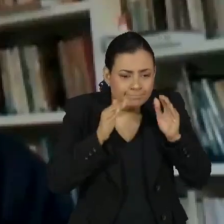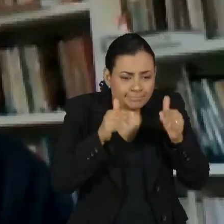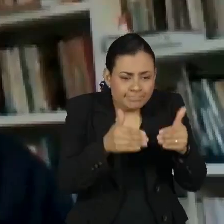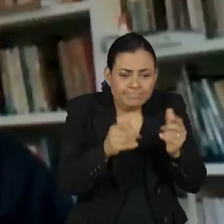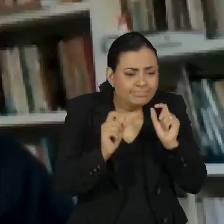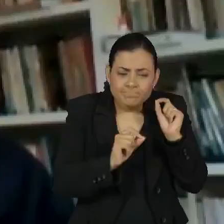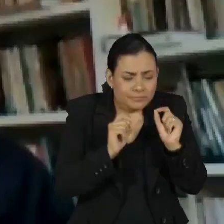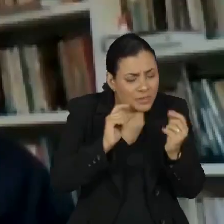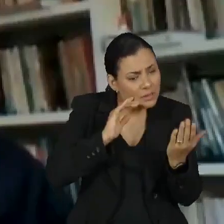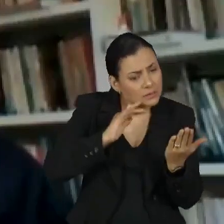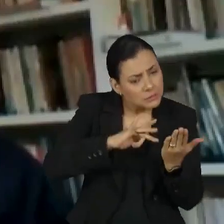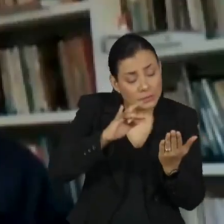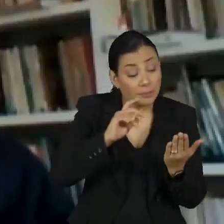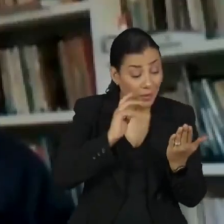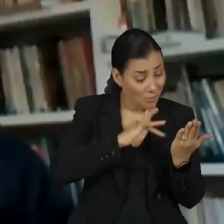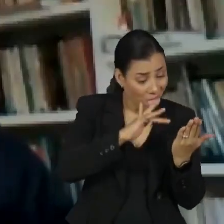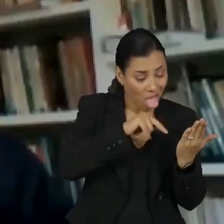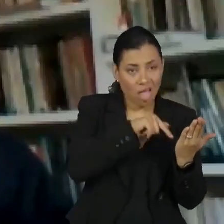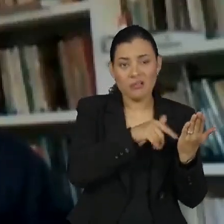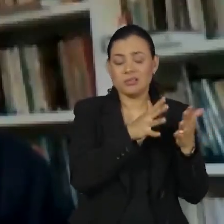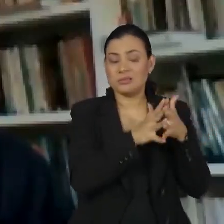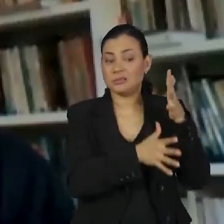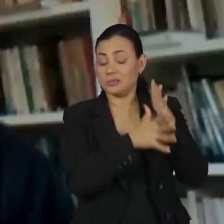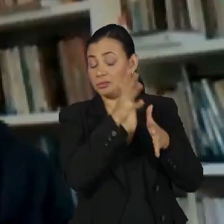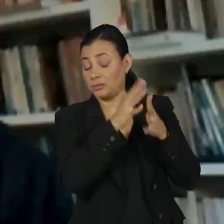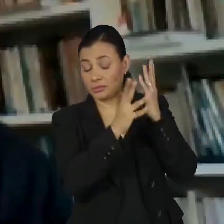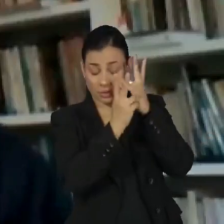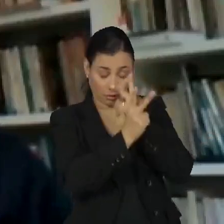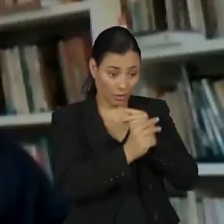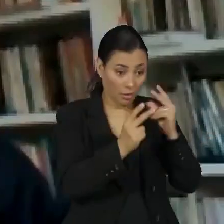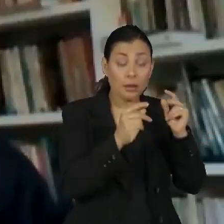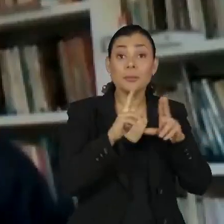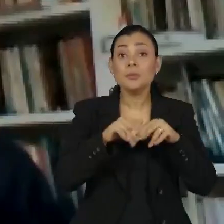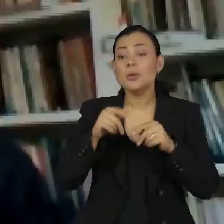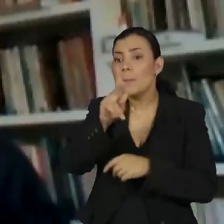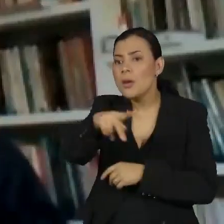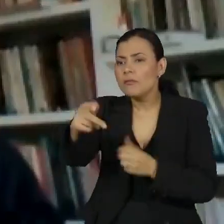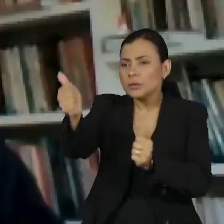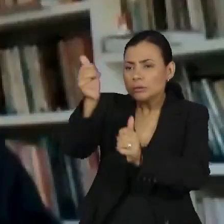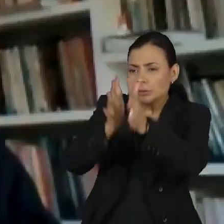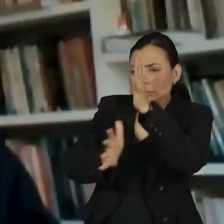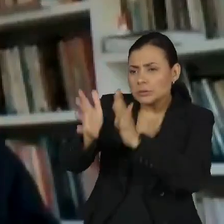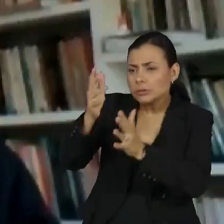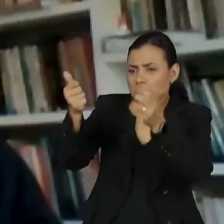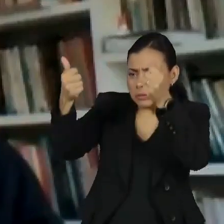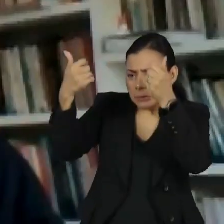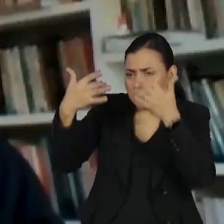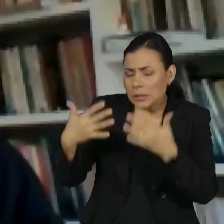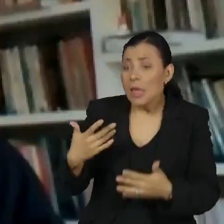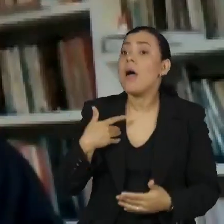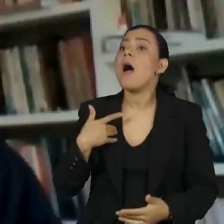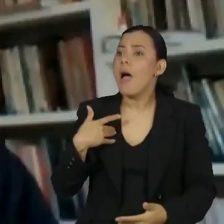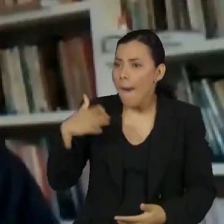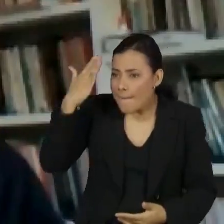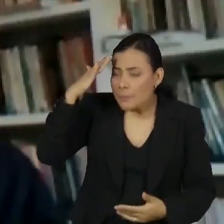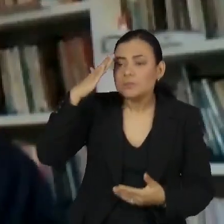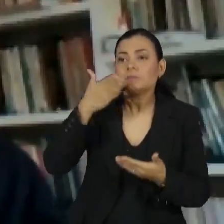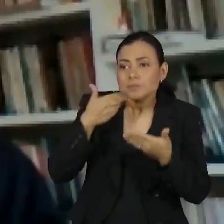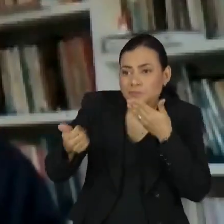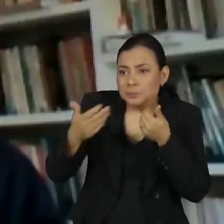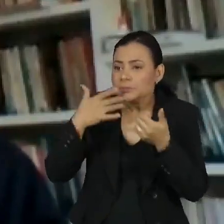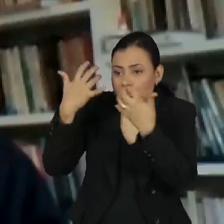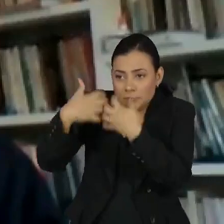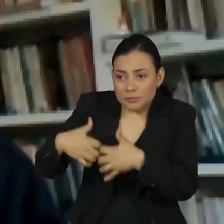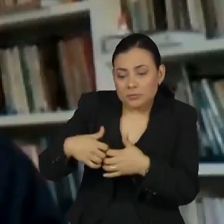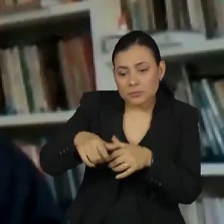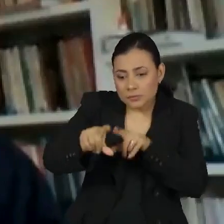sendo apresentado pelo professor, de você ter tempo de pensar sobre a resolução do problema que você está fazendo, pensando nas hipóteses